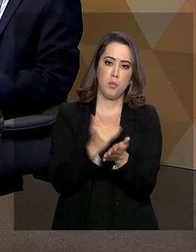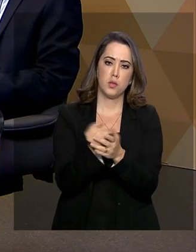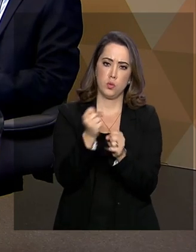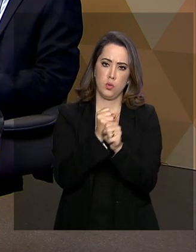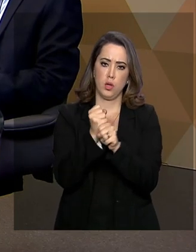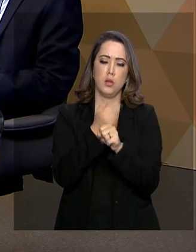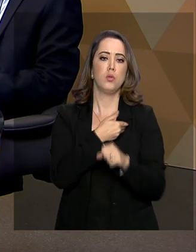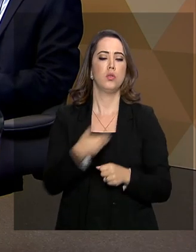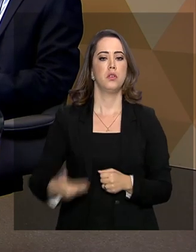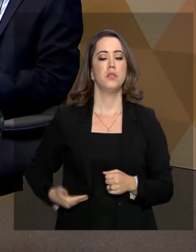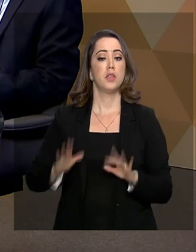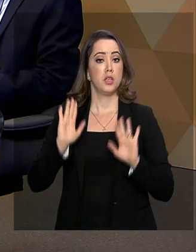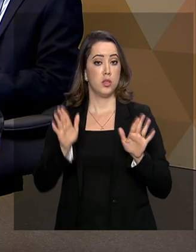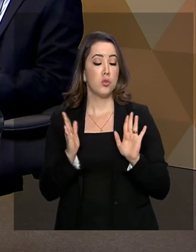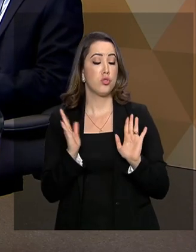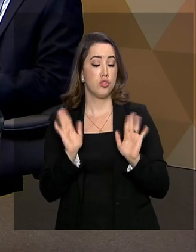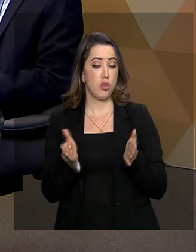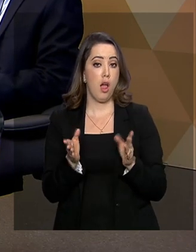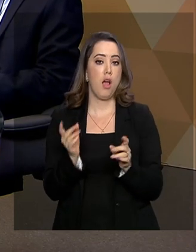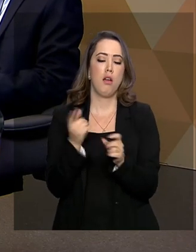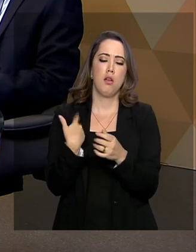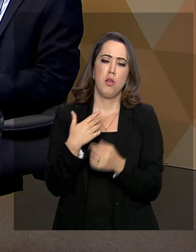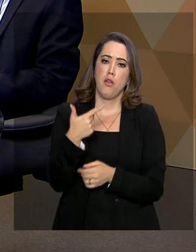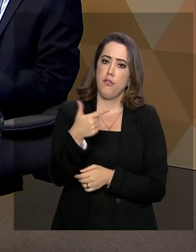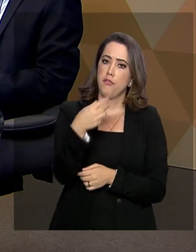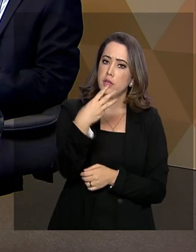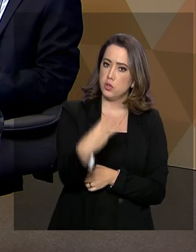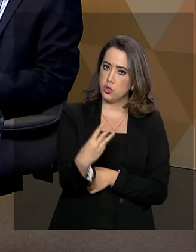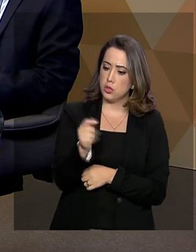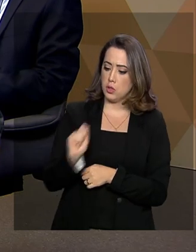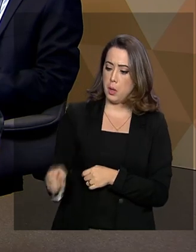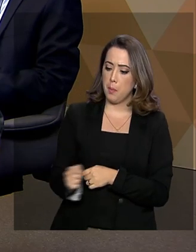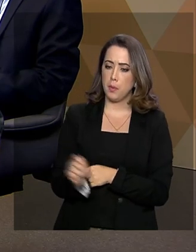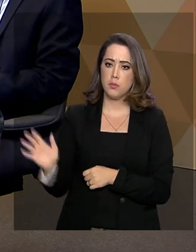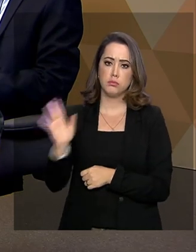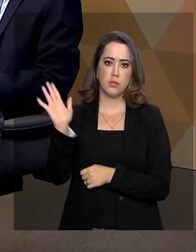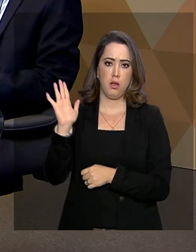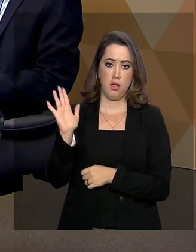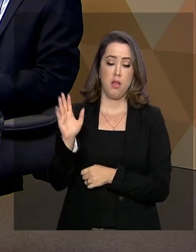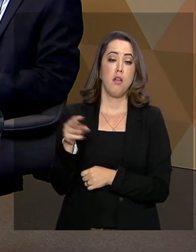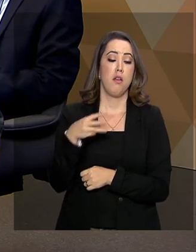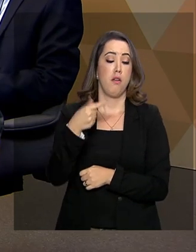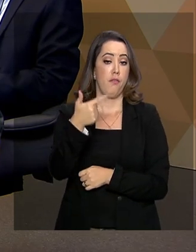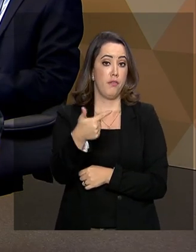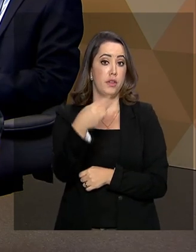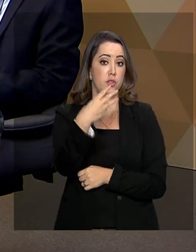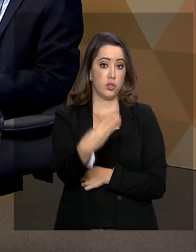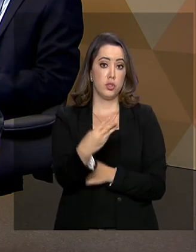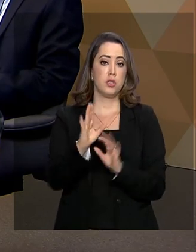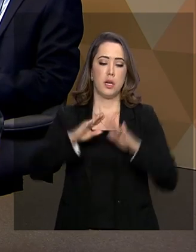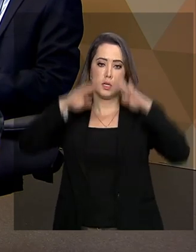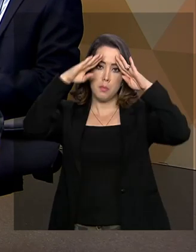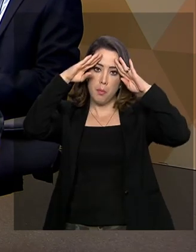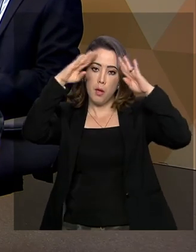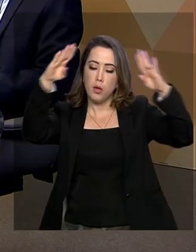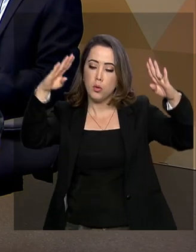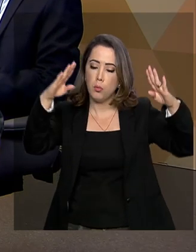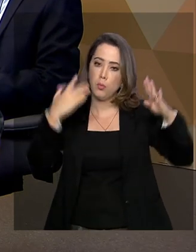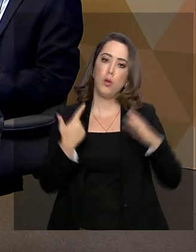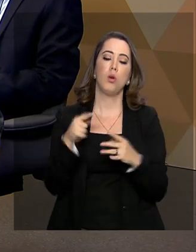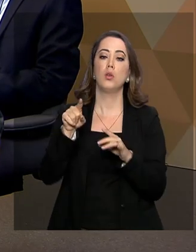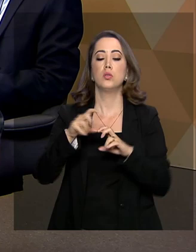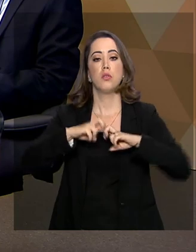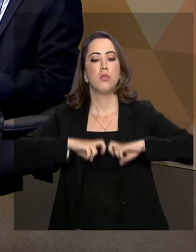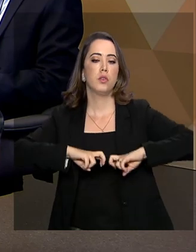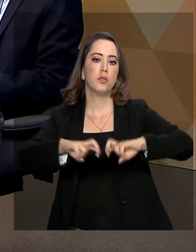já conseguiu concluir com sucesso 23 concessões de aeroportos, portos e parte da ferrovia Norte-Sul.